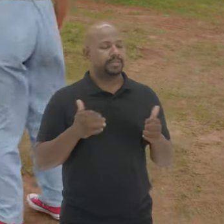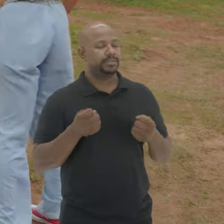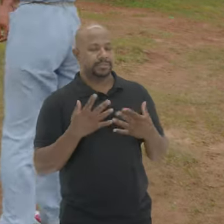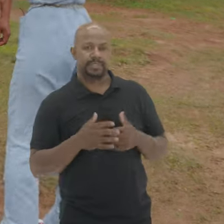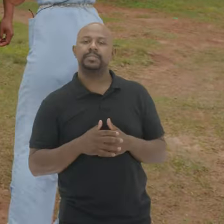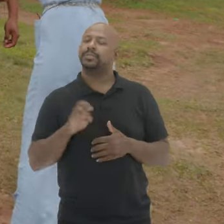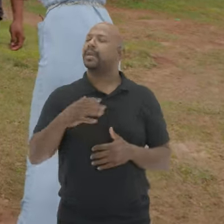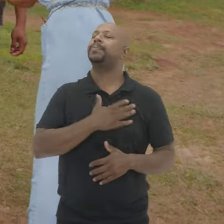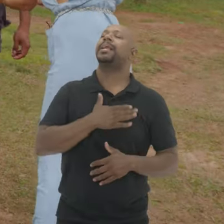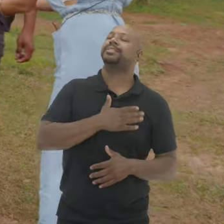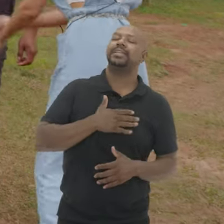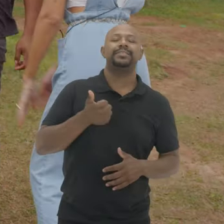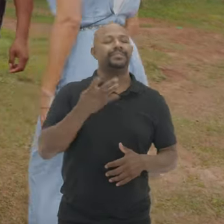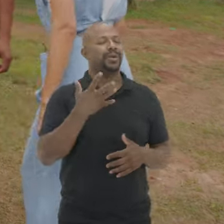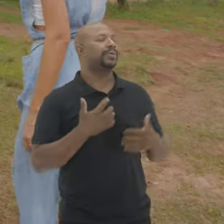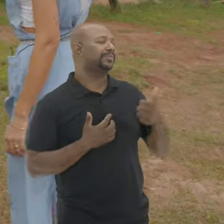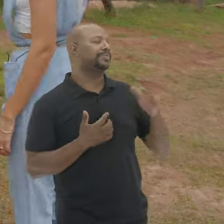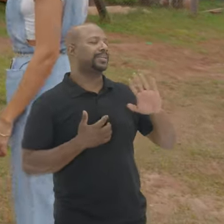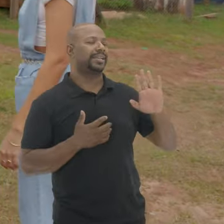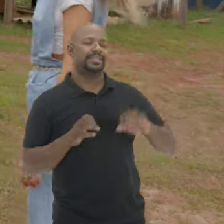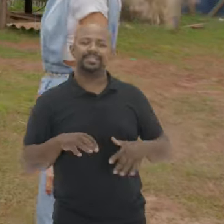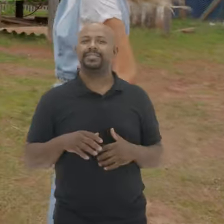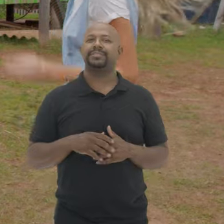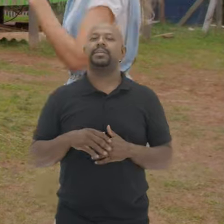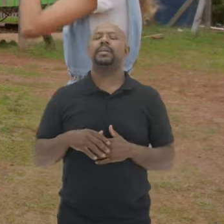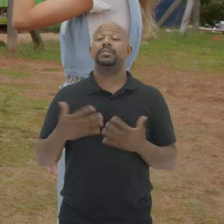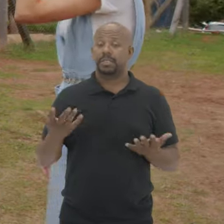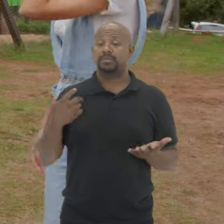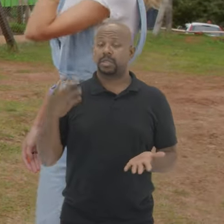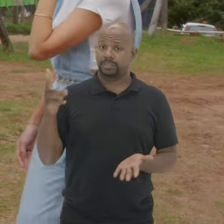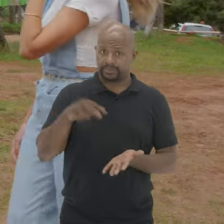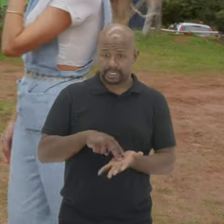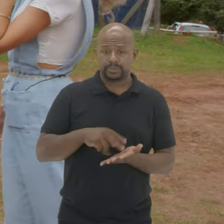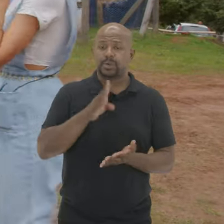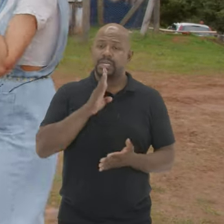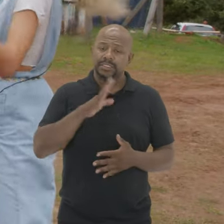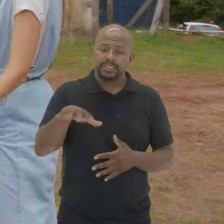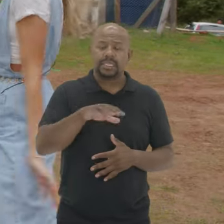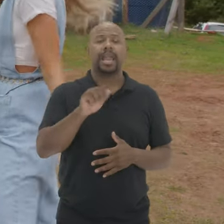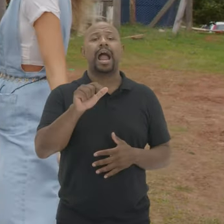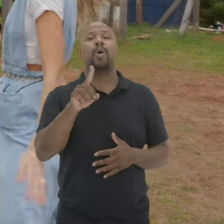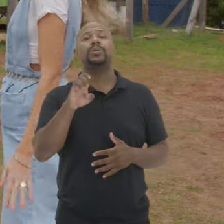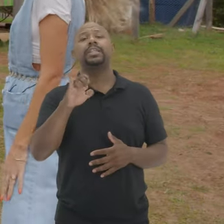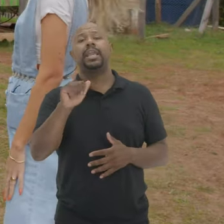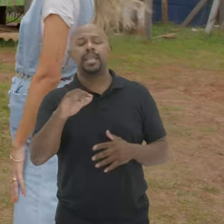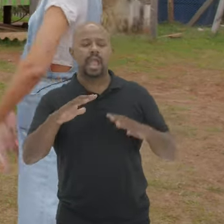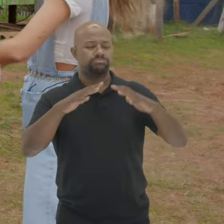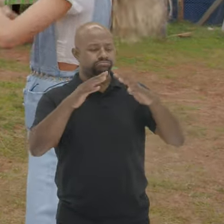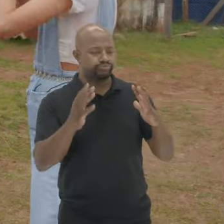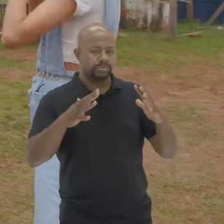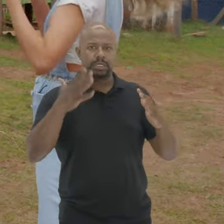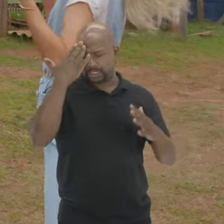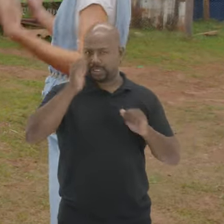Prazer Tudo bom? Tudo bem Prazer Manu Tudo bom? Prazer Daniel Então nós vemos Conhecer a aldeia Por